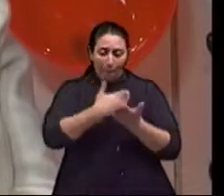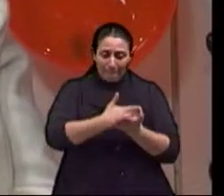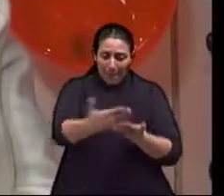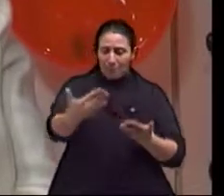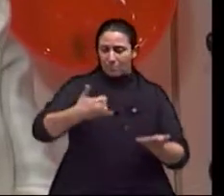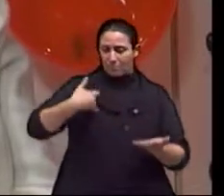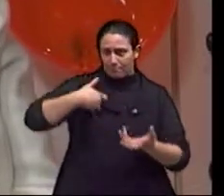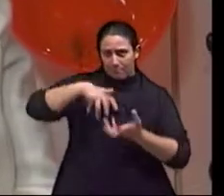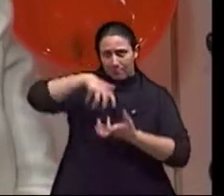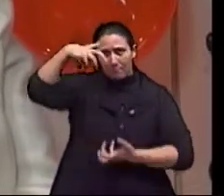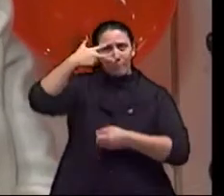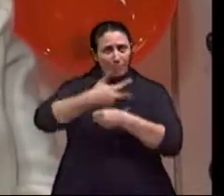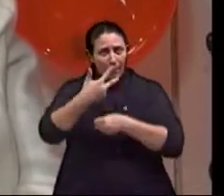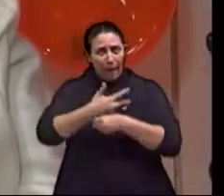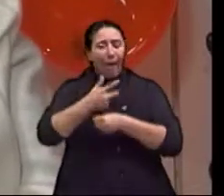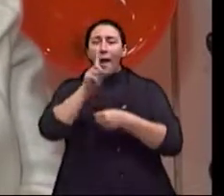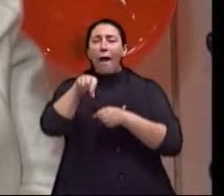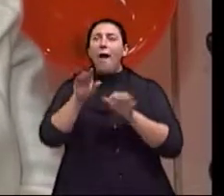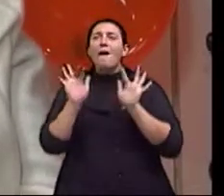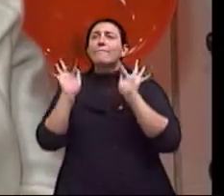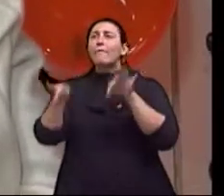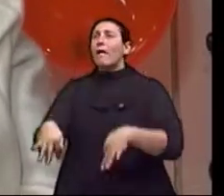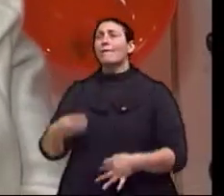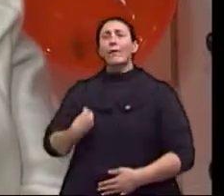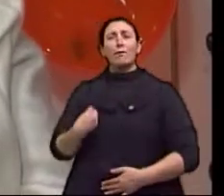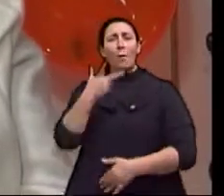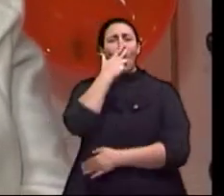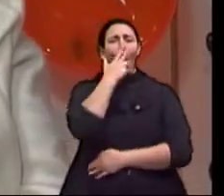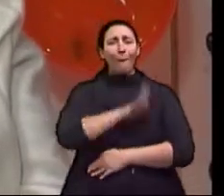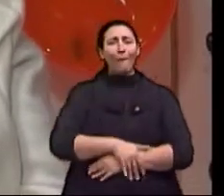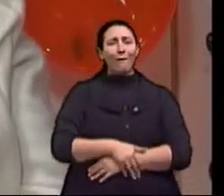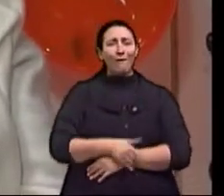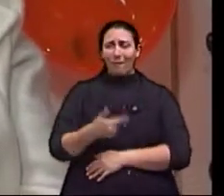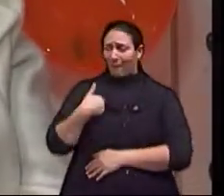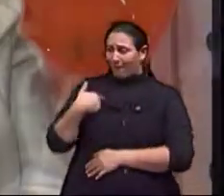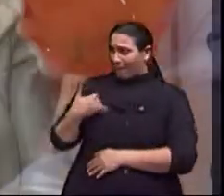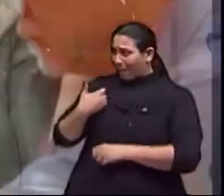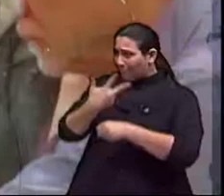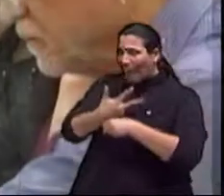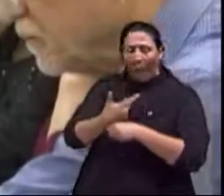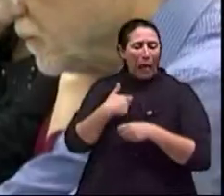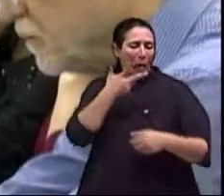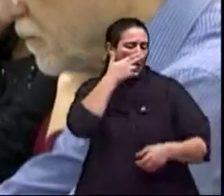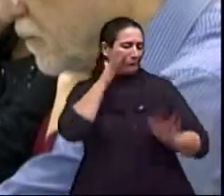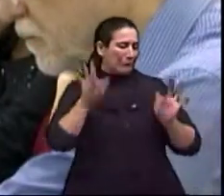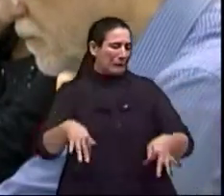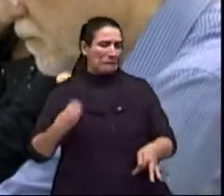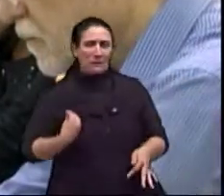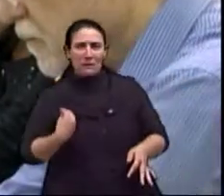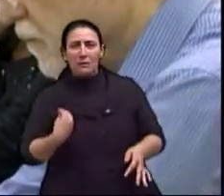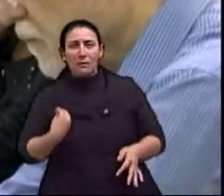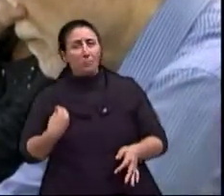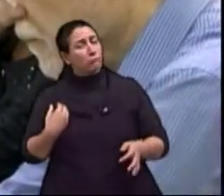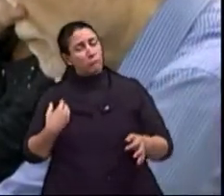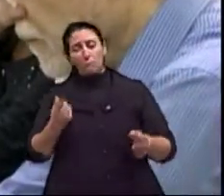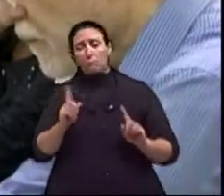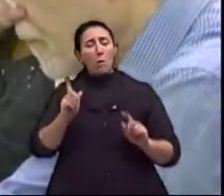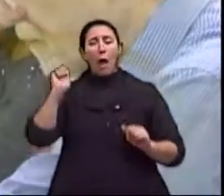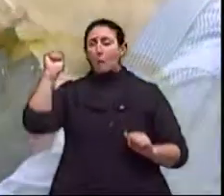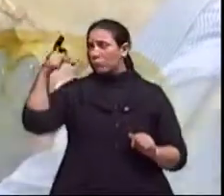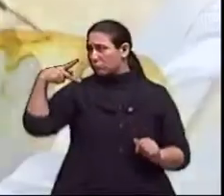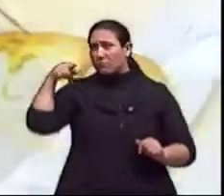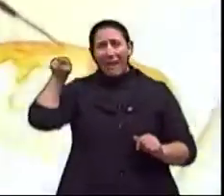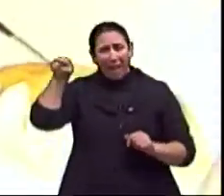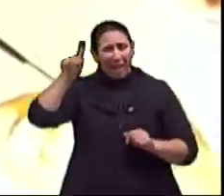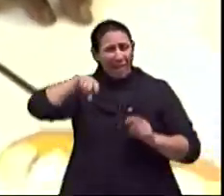morte ou para o final da vida. Terminou a minha vida. Terminou a vida. E o que se constatou na pesquisa, a aposentadoria não determina mais